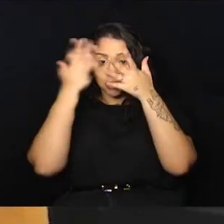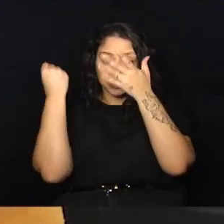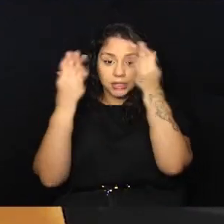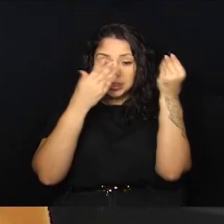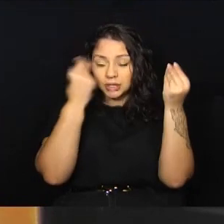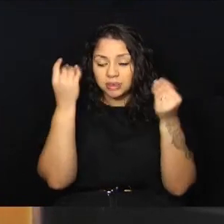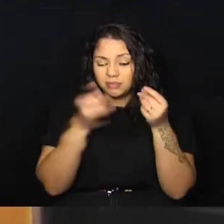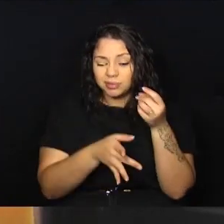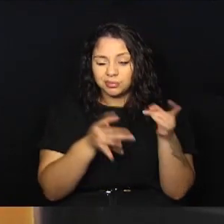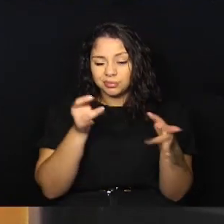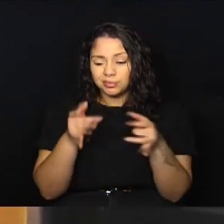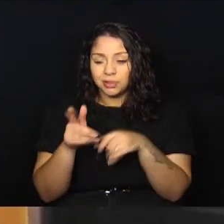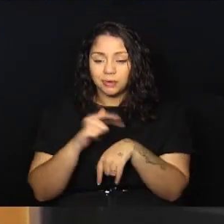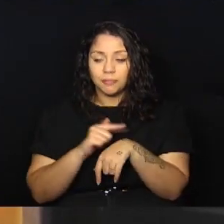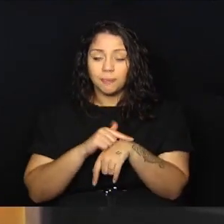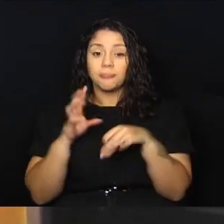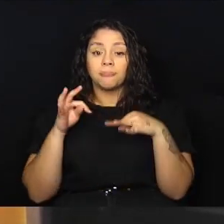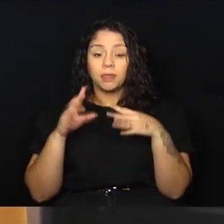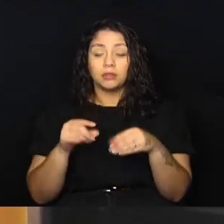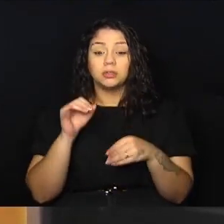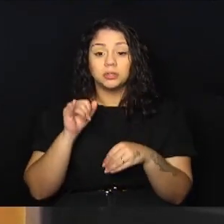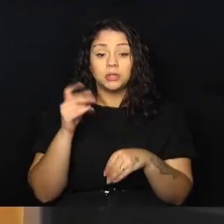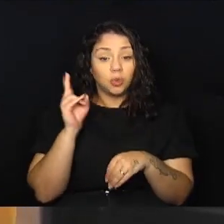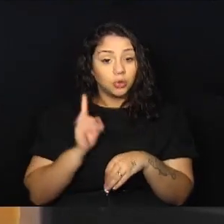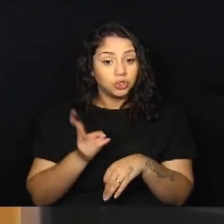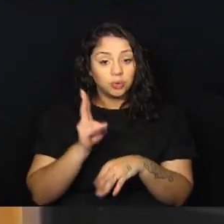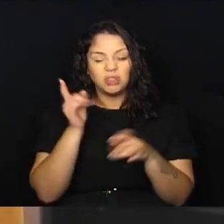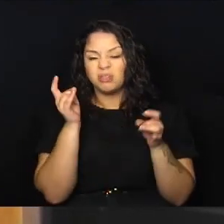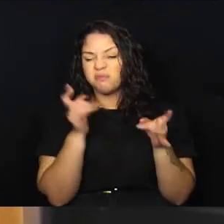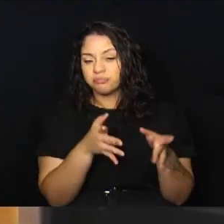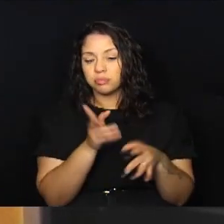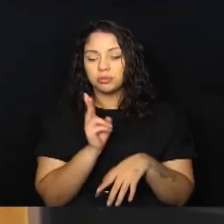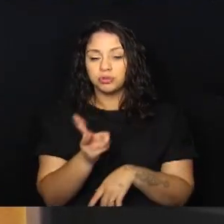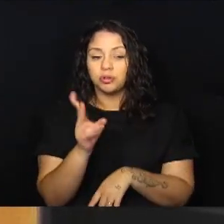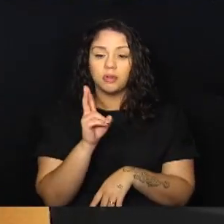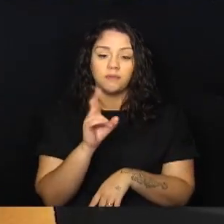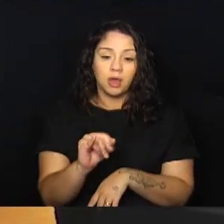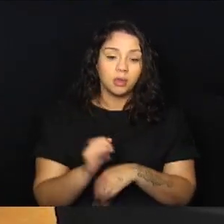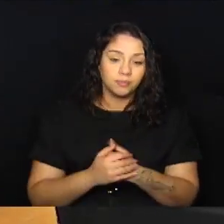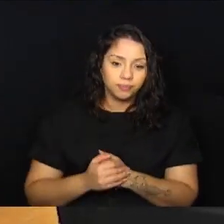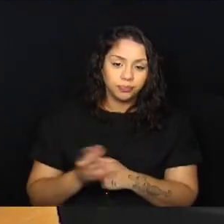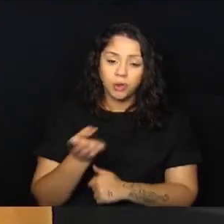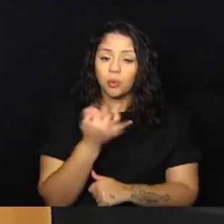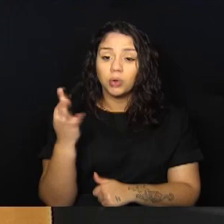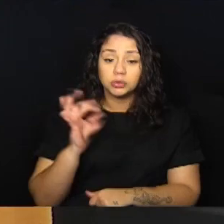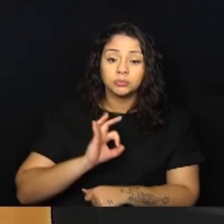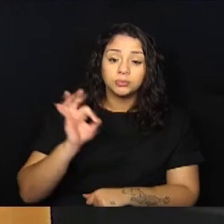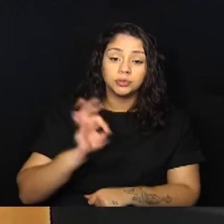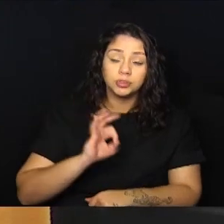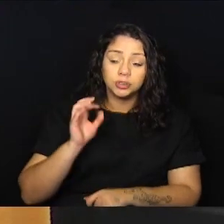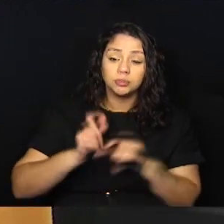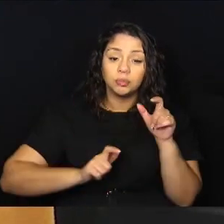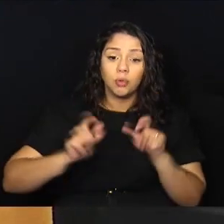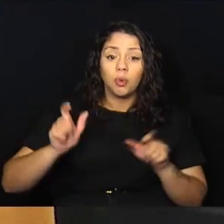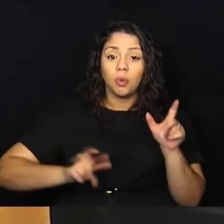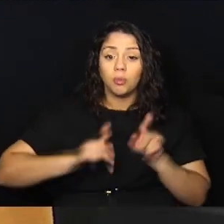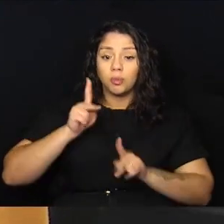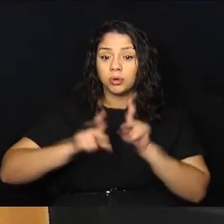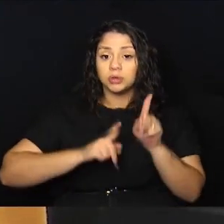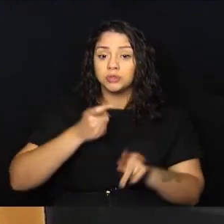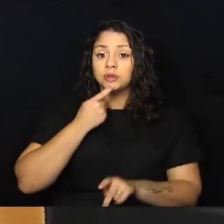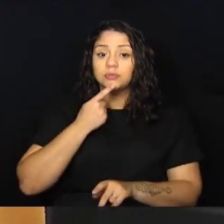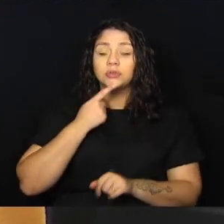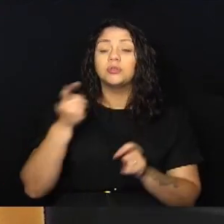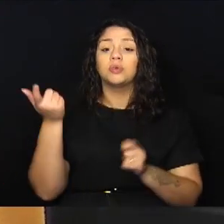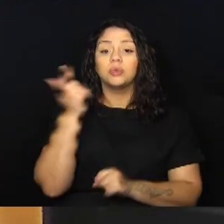município, que já é esquecida e abandonada o tempo todo, nesse momento, se ela ainda vai continuar sendo abandonada. Por exemplo, quantos por cento da